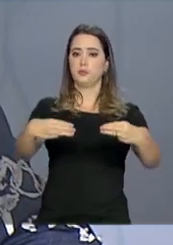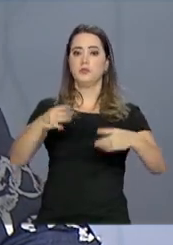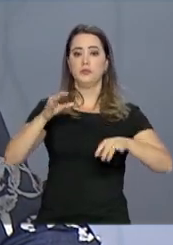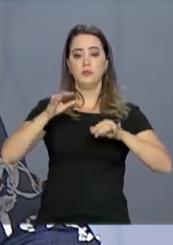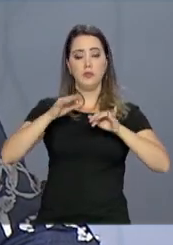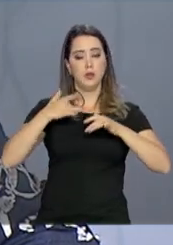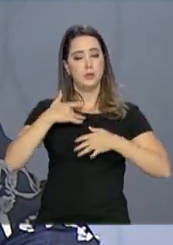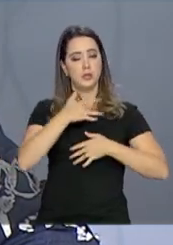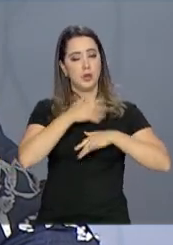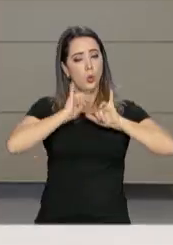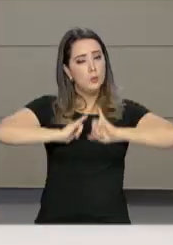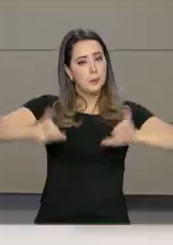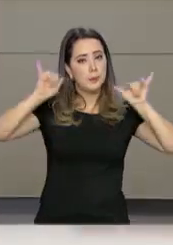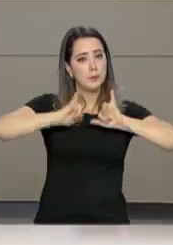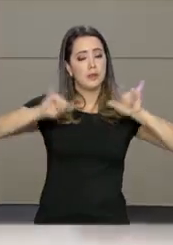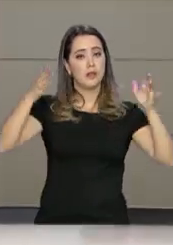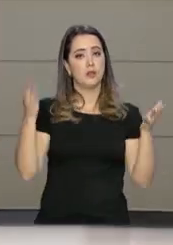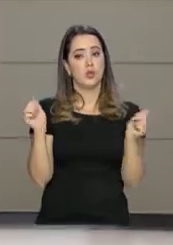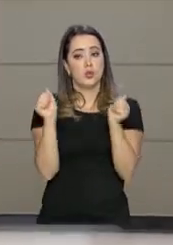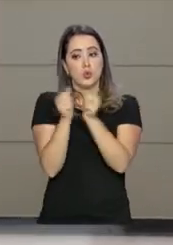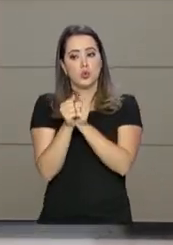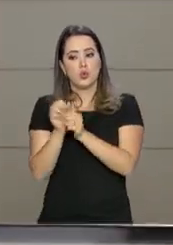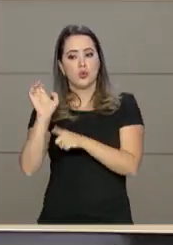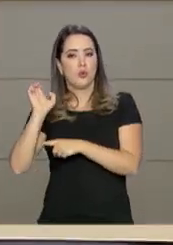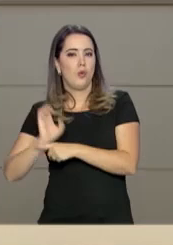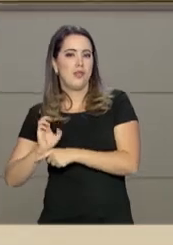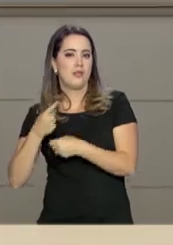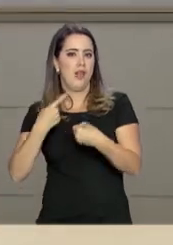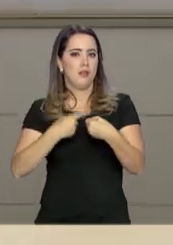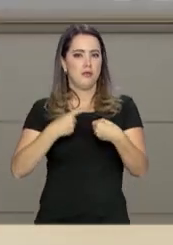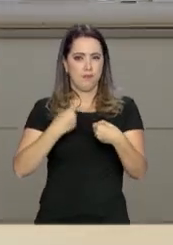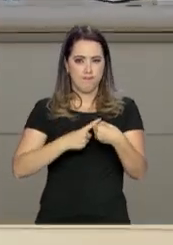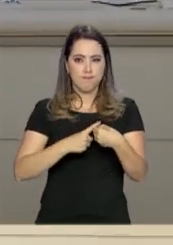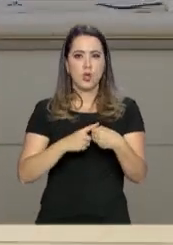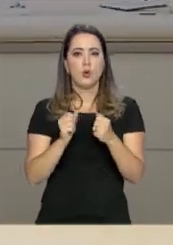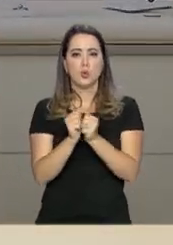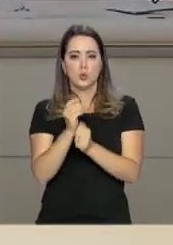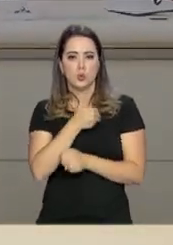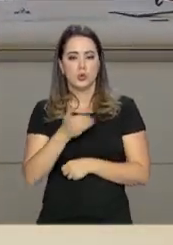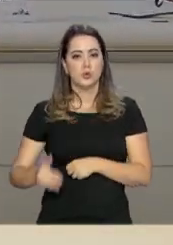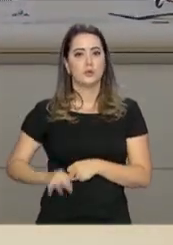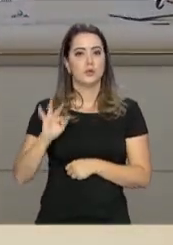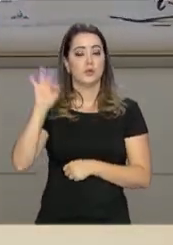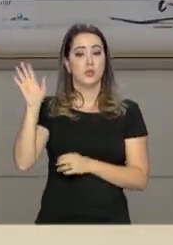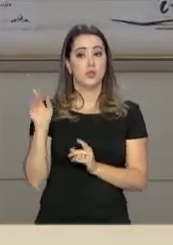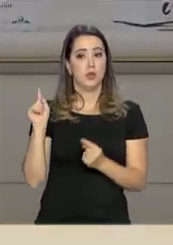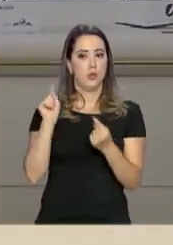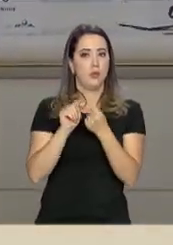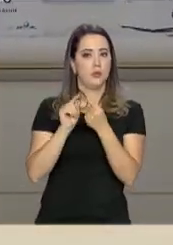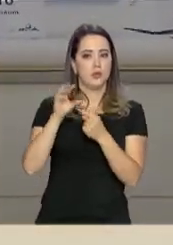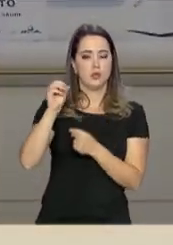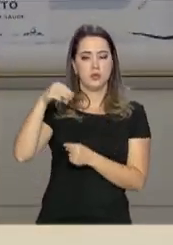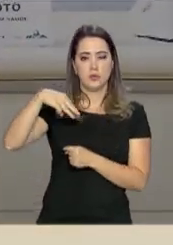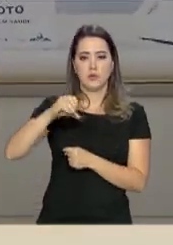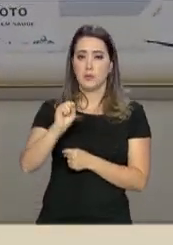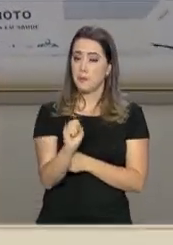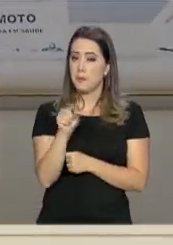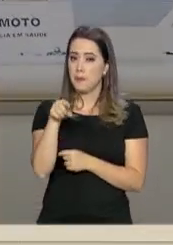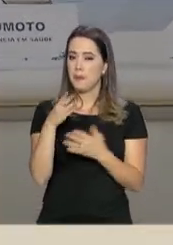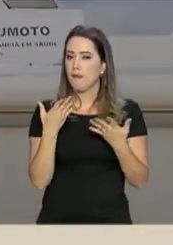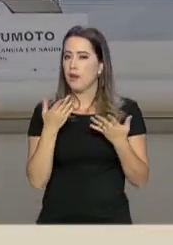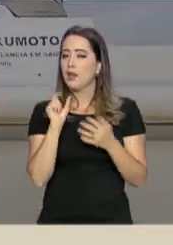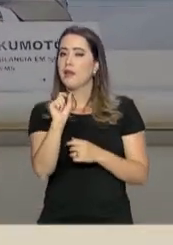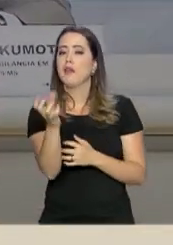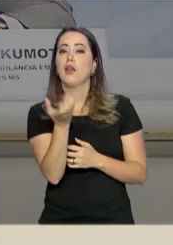um plano. Com o apoio de estados e municípios e seguindo metas da Organização Mundial da Saúde, a ideia é